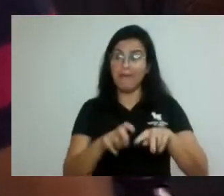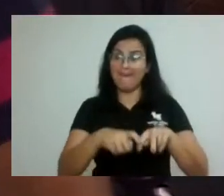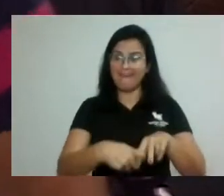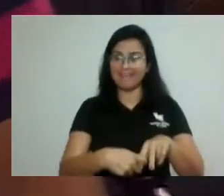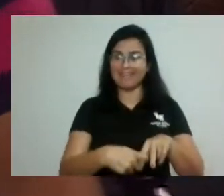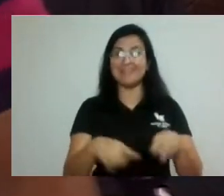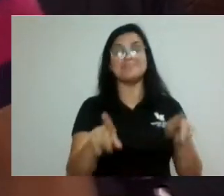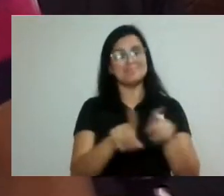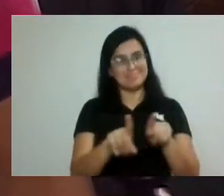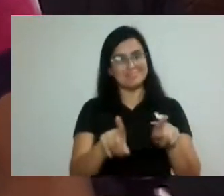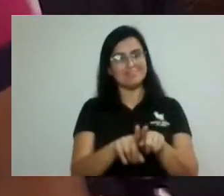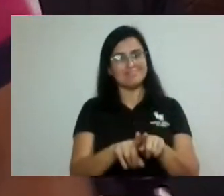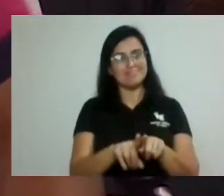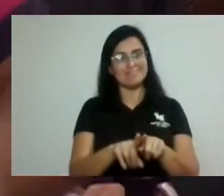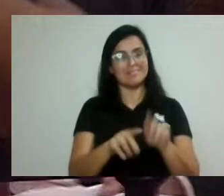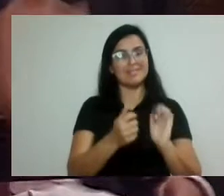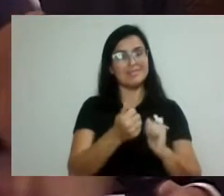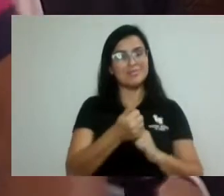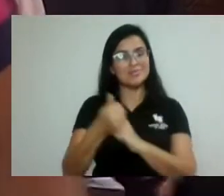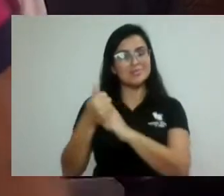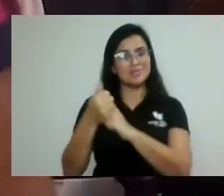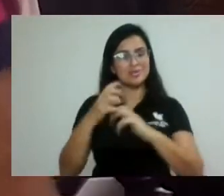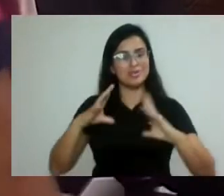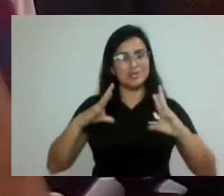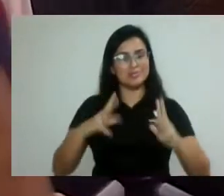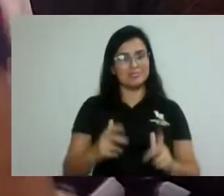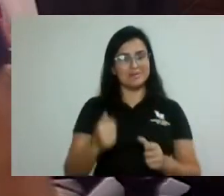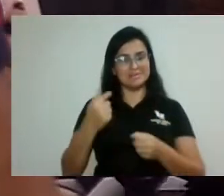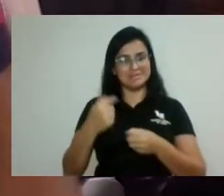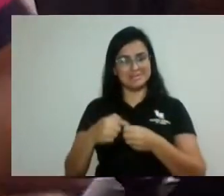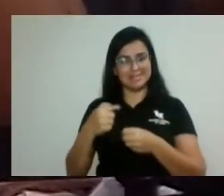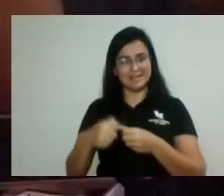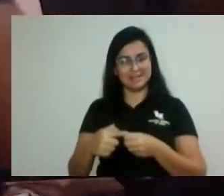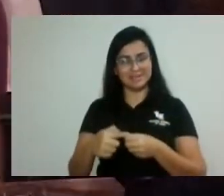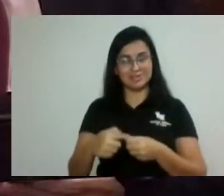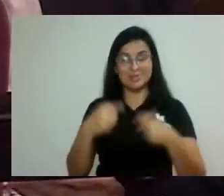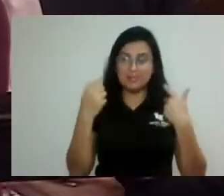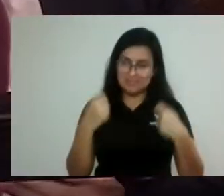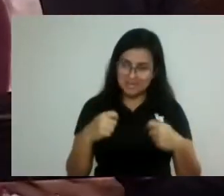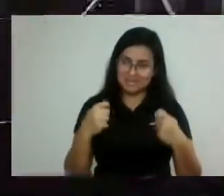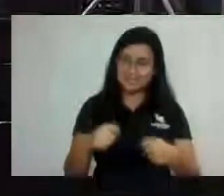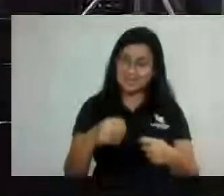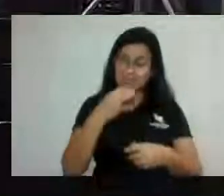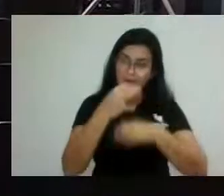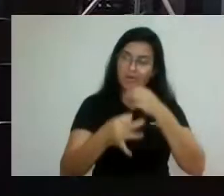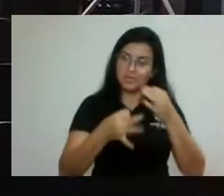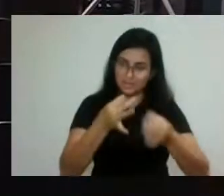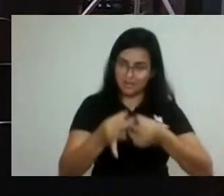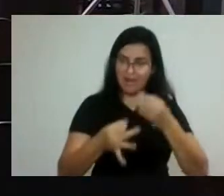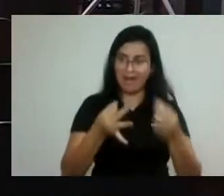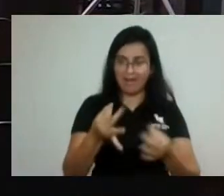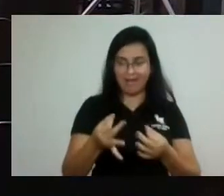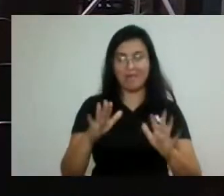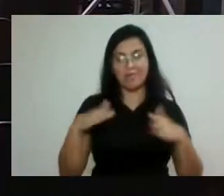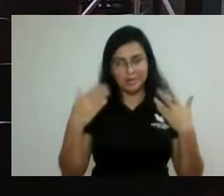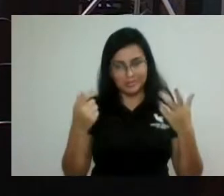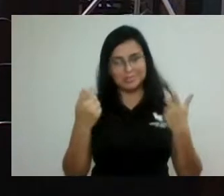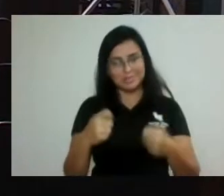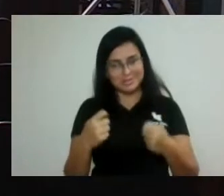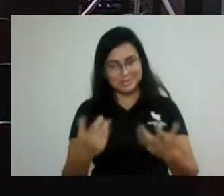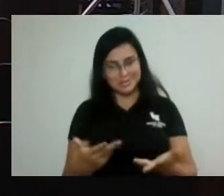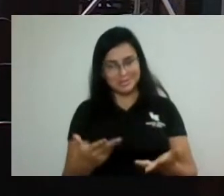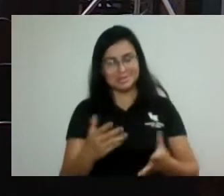criticar. Mas, na hora de elogiar, temos que elogiar também. Né, meu líder? Boa noite. Pela ordem, presidente. Pelo vereador